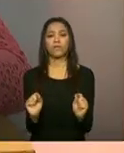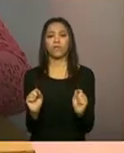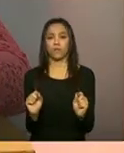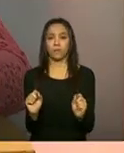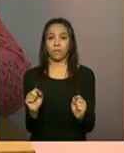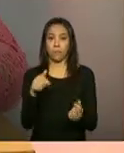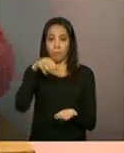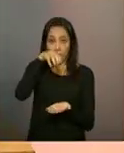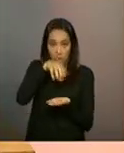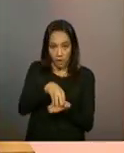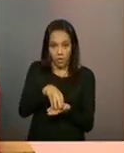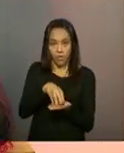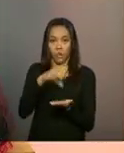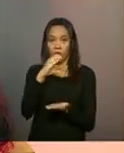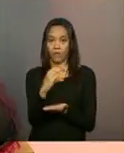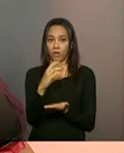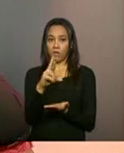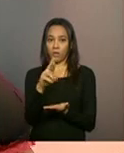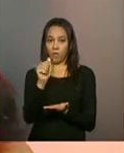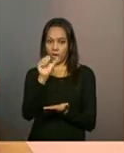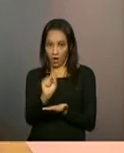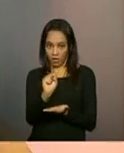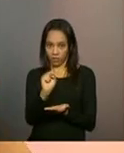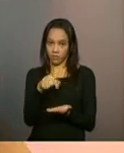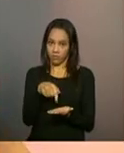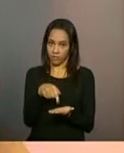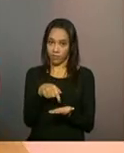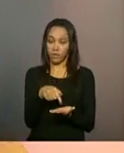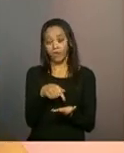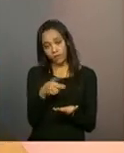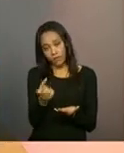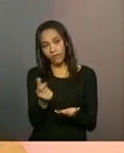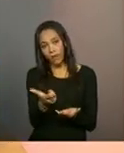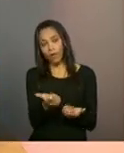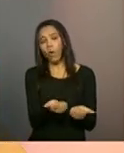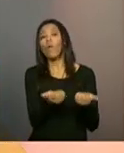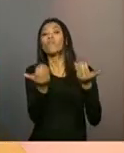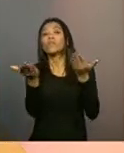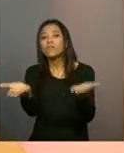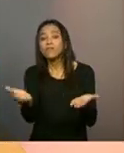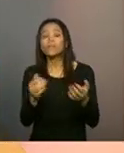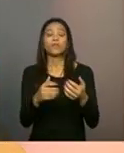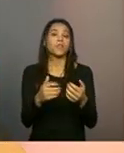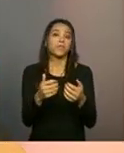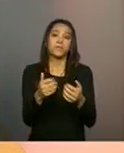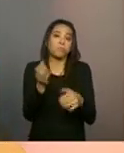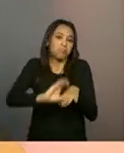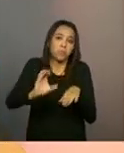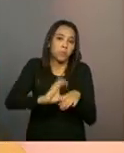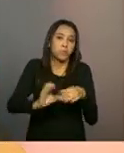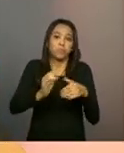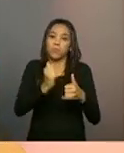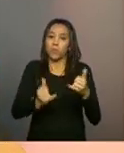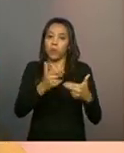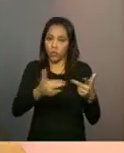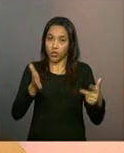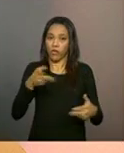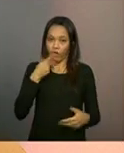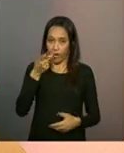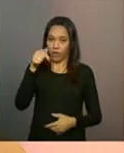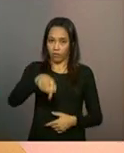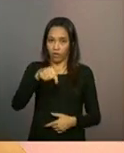CRAS, a demanda espontânea, ela também é importante, como a Paula exemplificou, falou no segundo bloco.